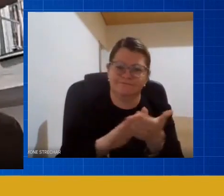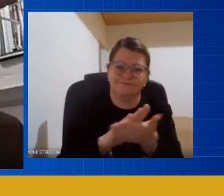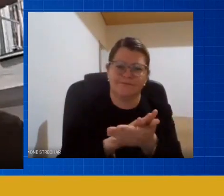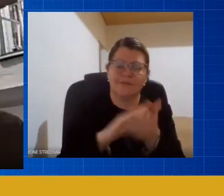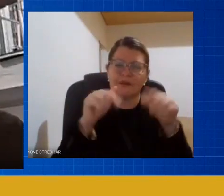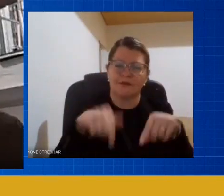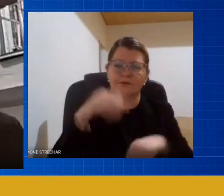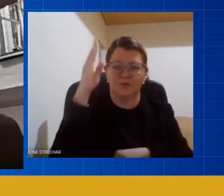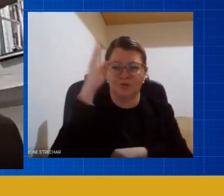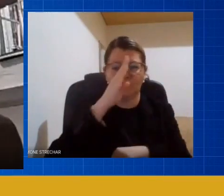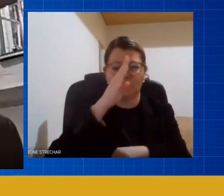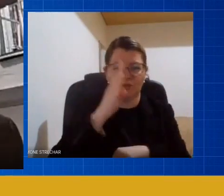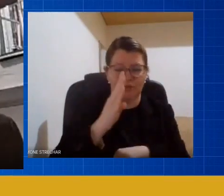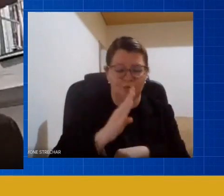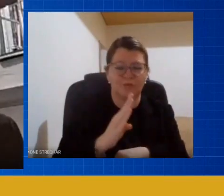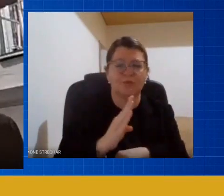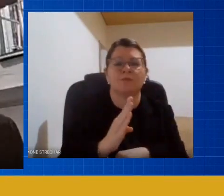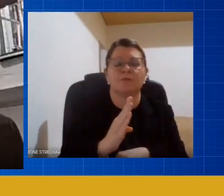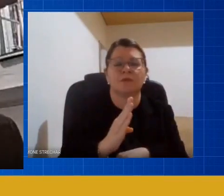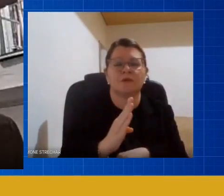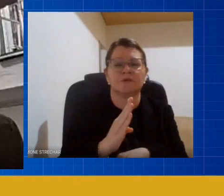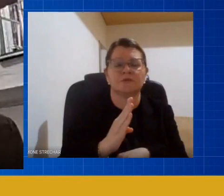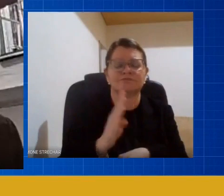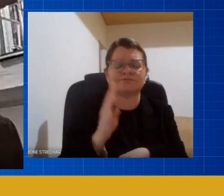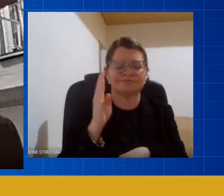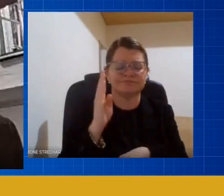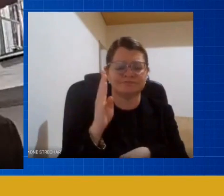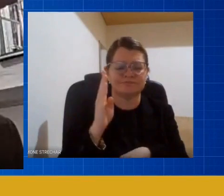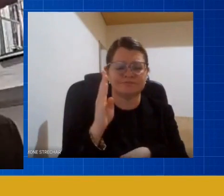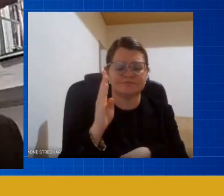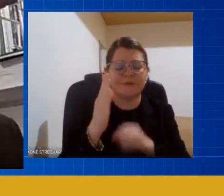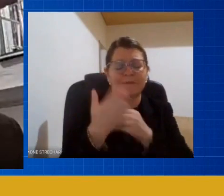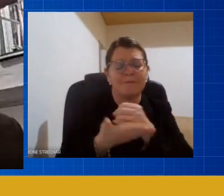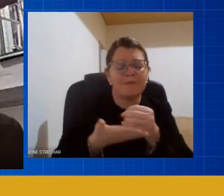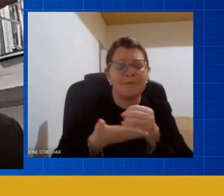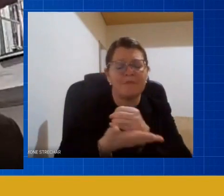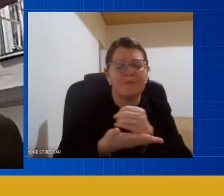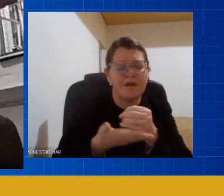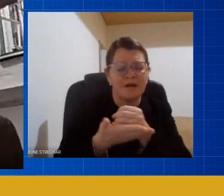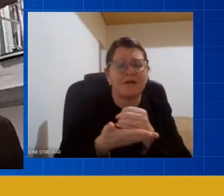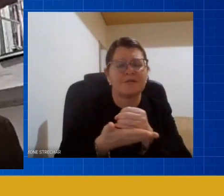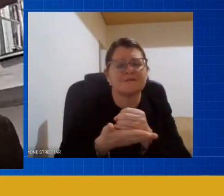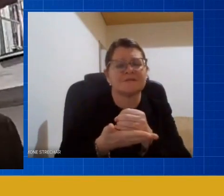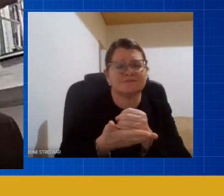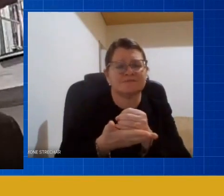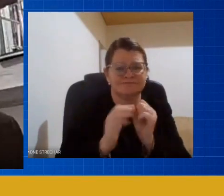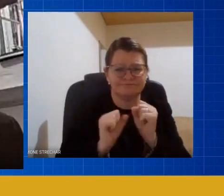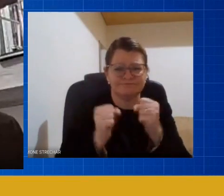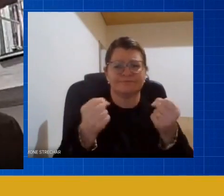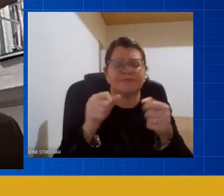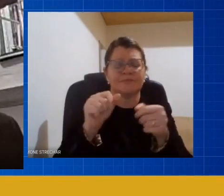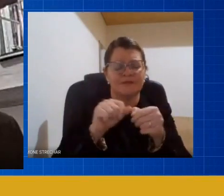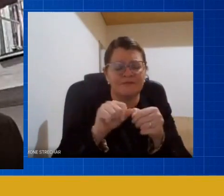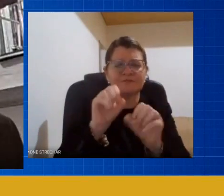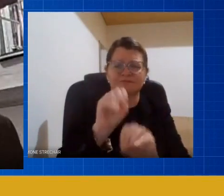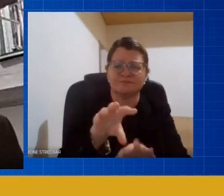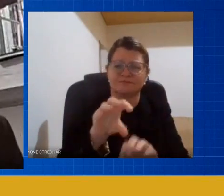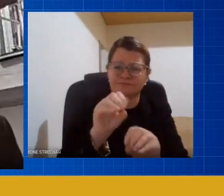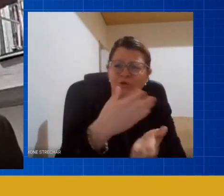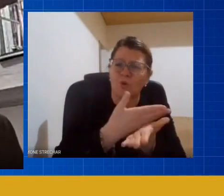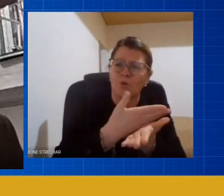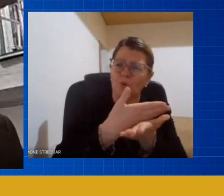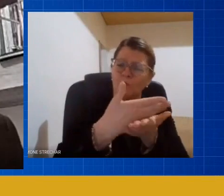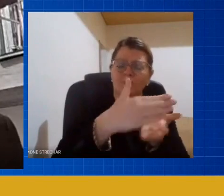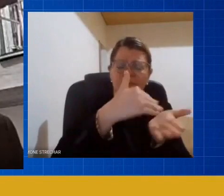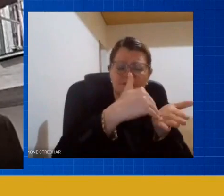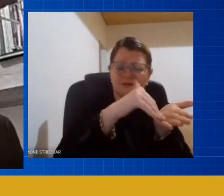somos nós que estamos aí na base de todo esse processo no executivo disso desde da secretária de educação a